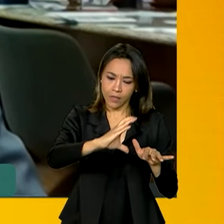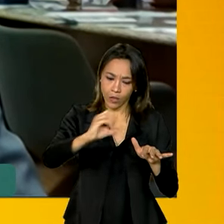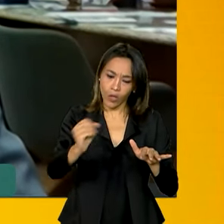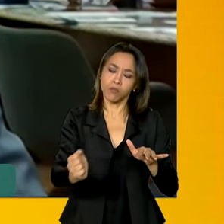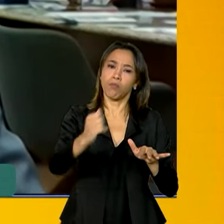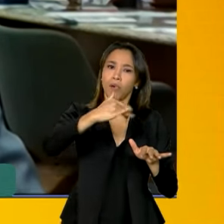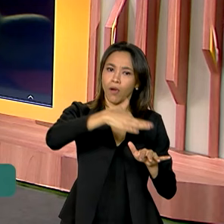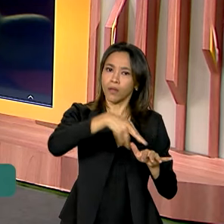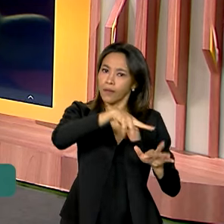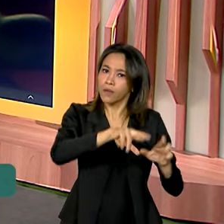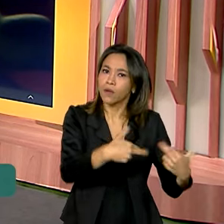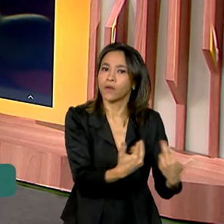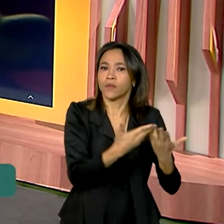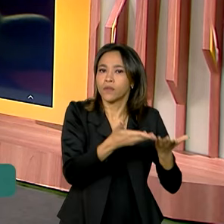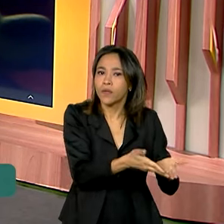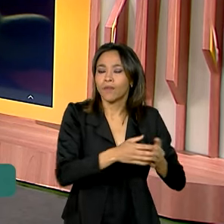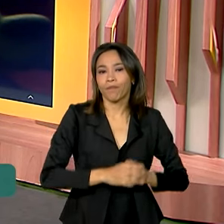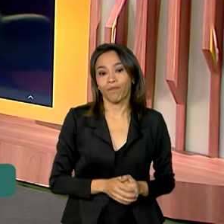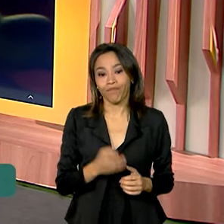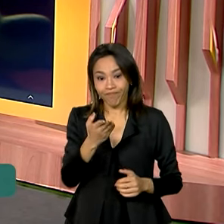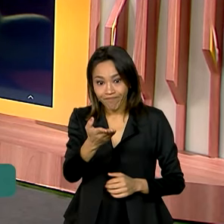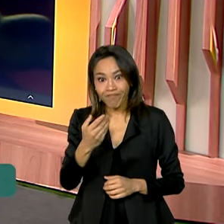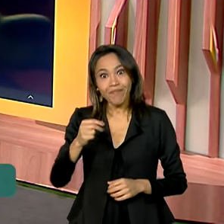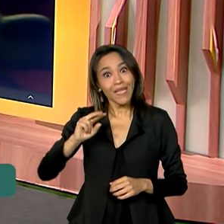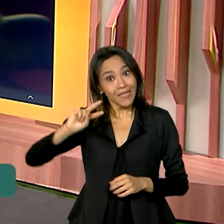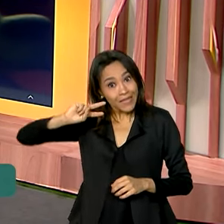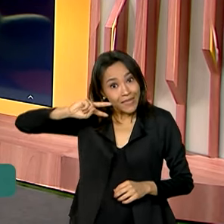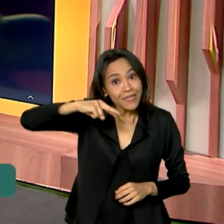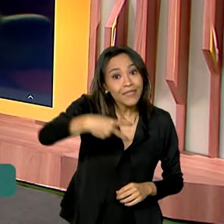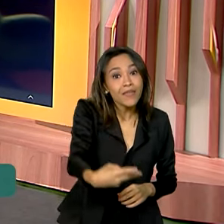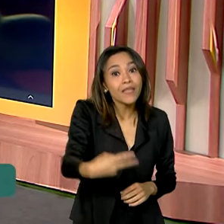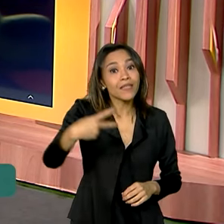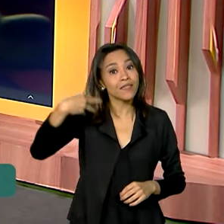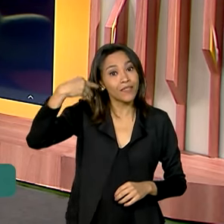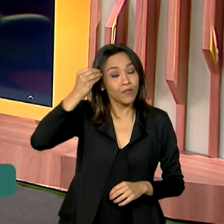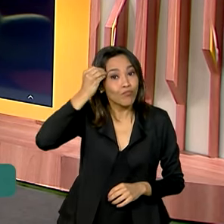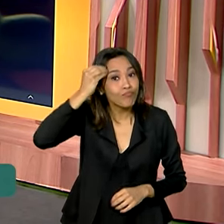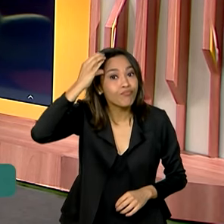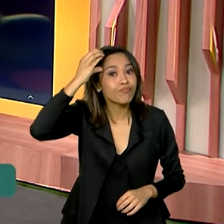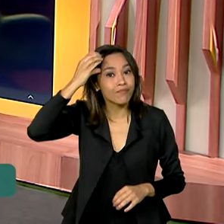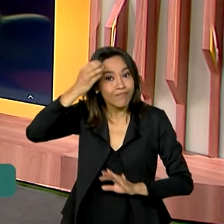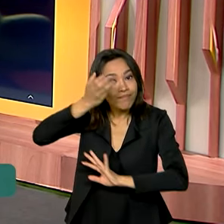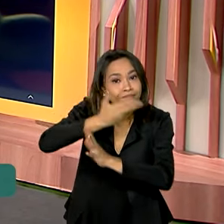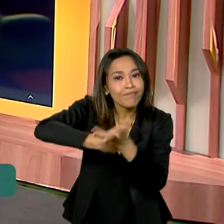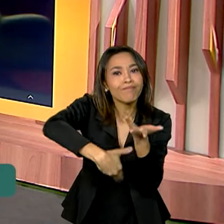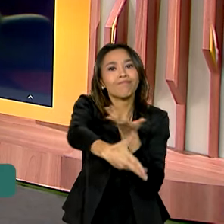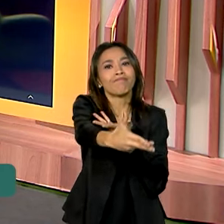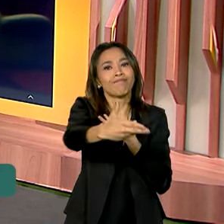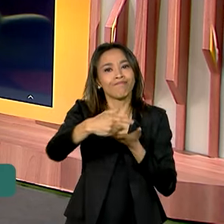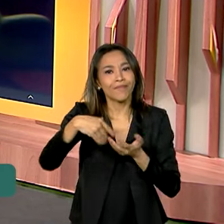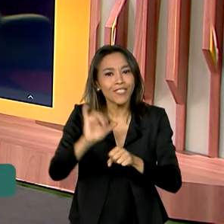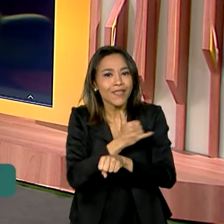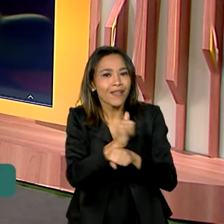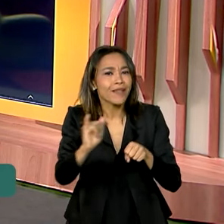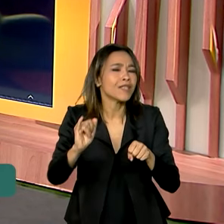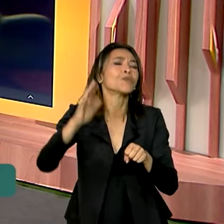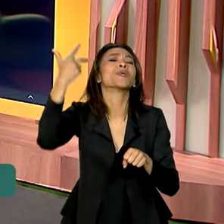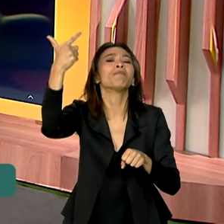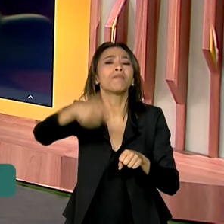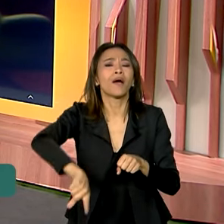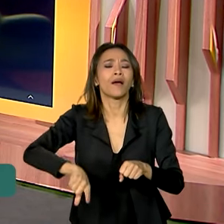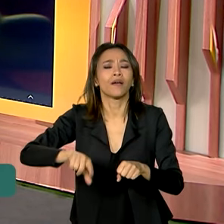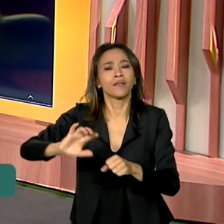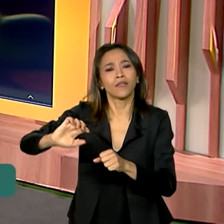Ou seja, transferência aí de expertise, de conhecimento, e que mais, além de suporte financeiro, o que mais que o